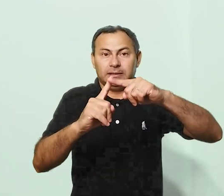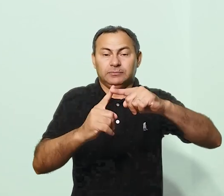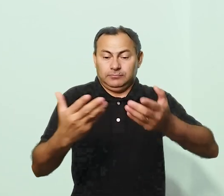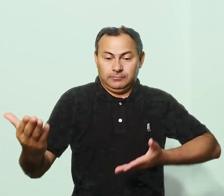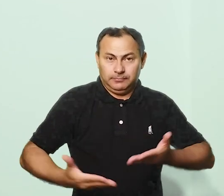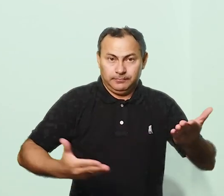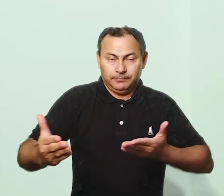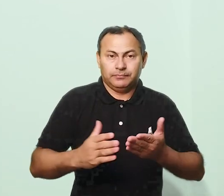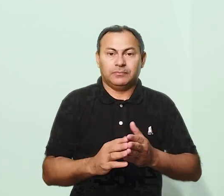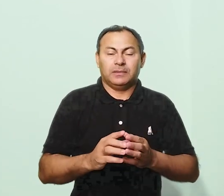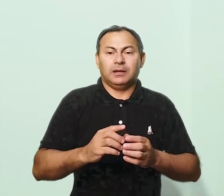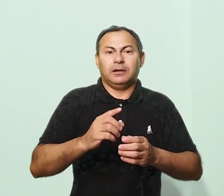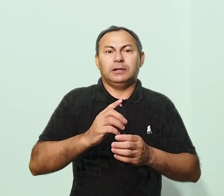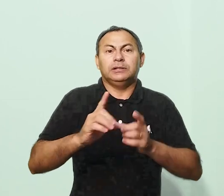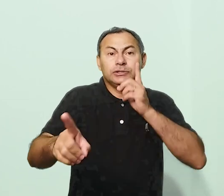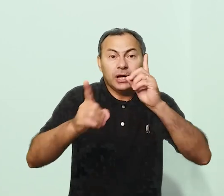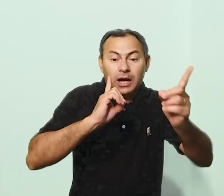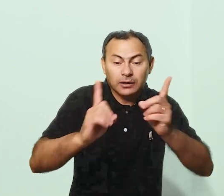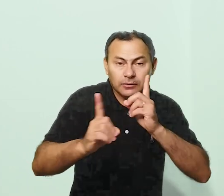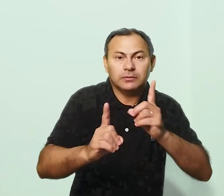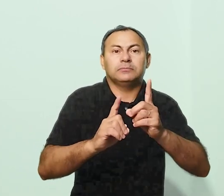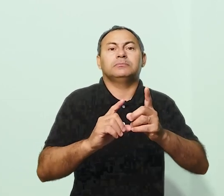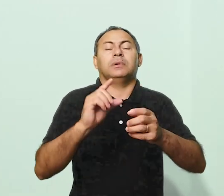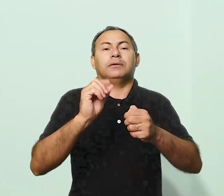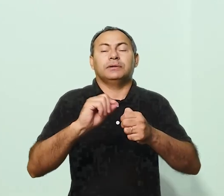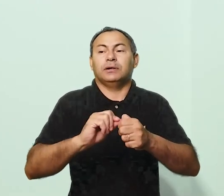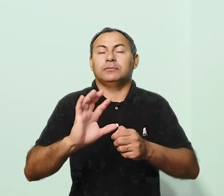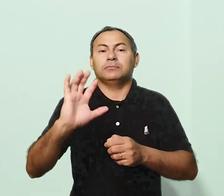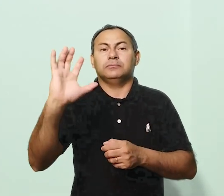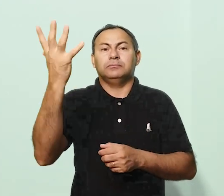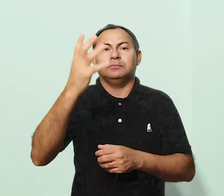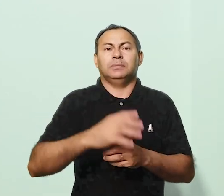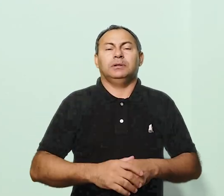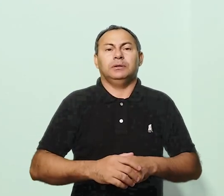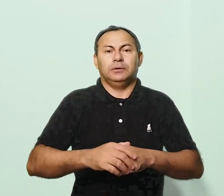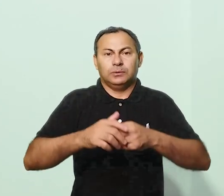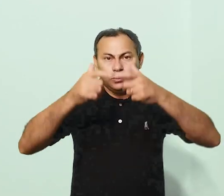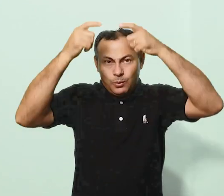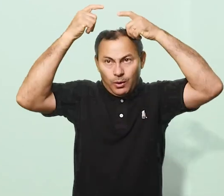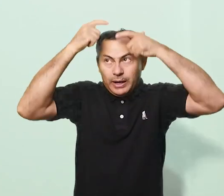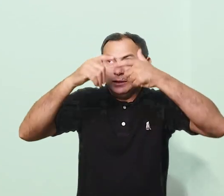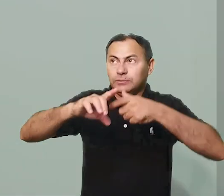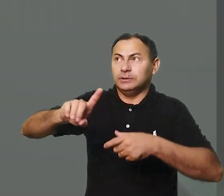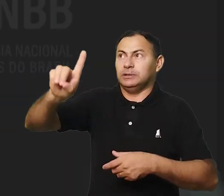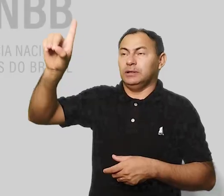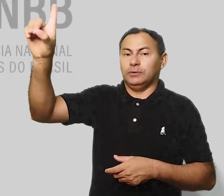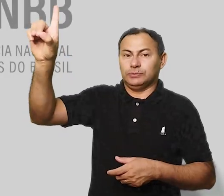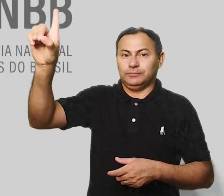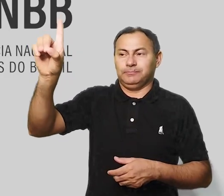serviço e em diálogo pela realização do Reino de Deus.